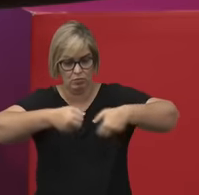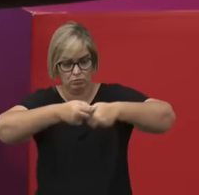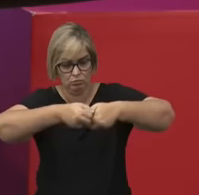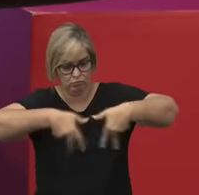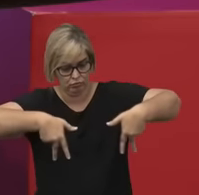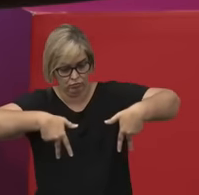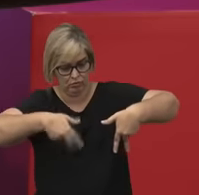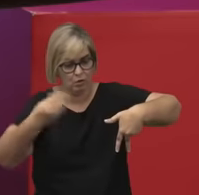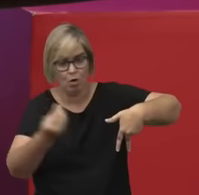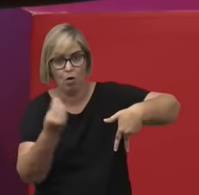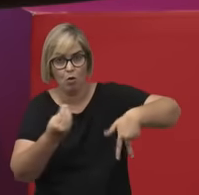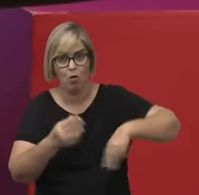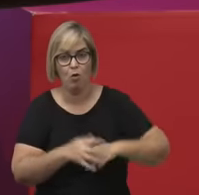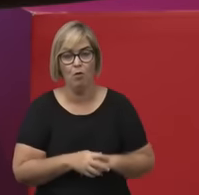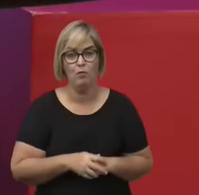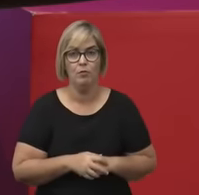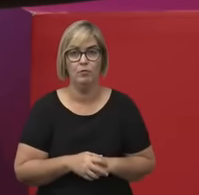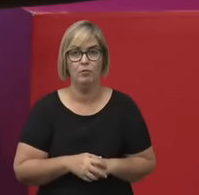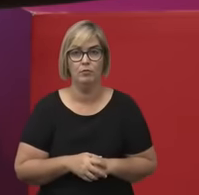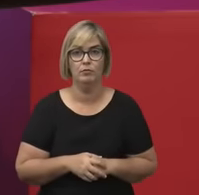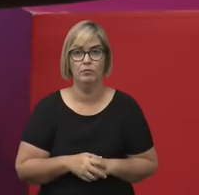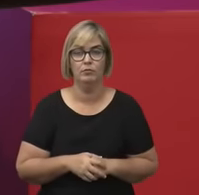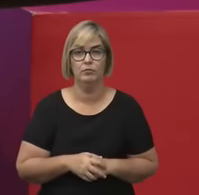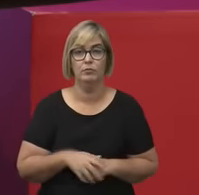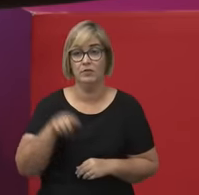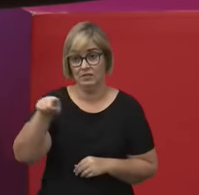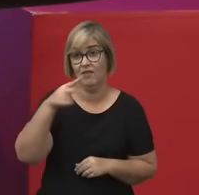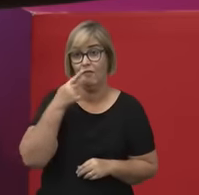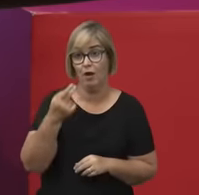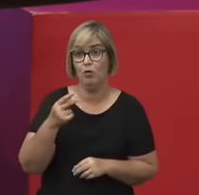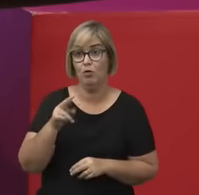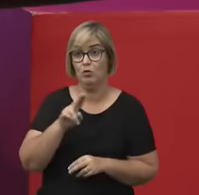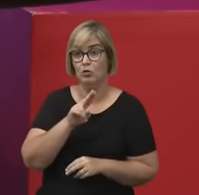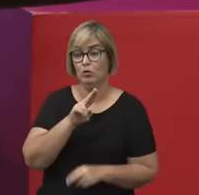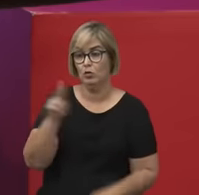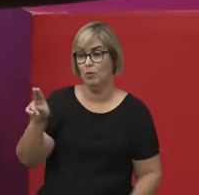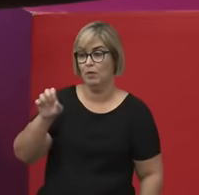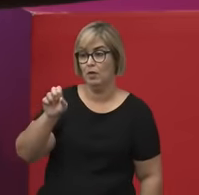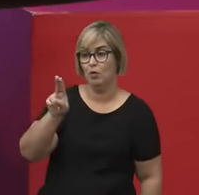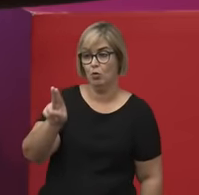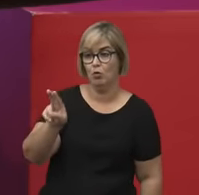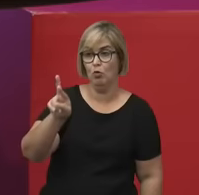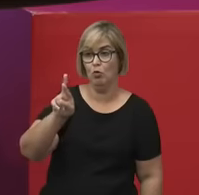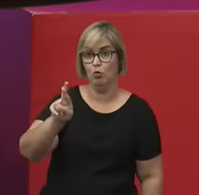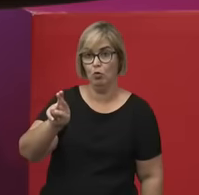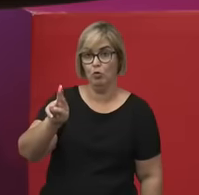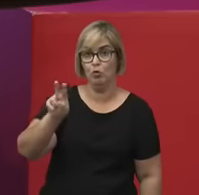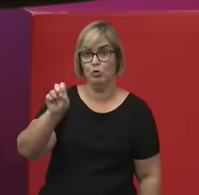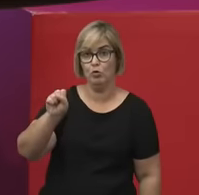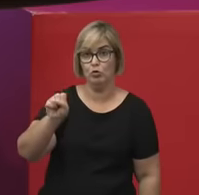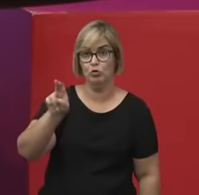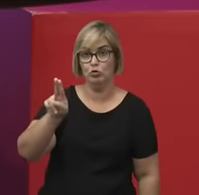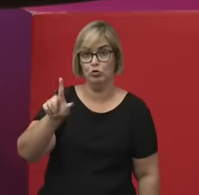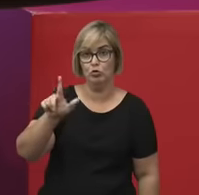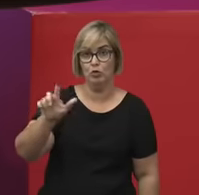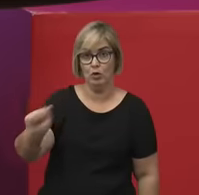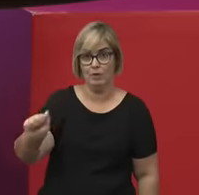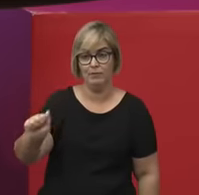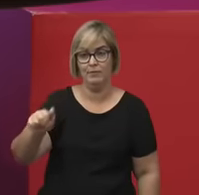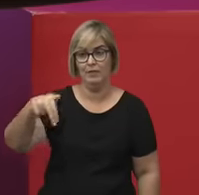sou fã da Ursula Legan, enfim, dos autores que você trouxe, Leonardo Boff, mas me